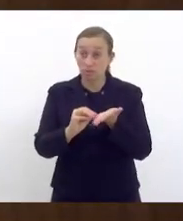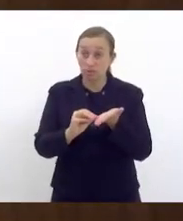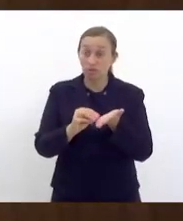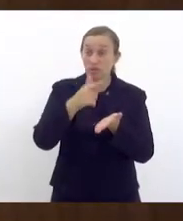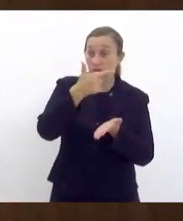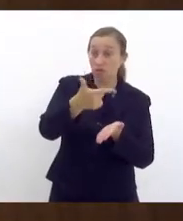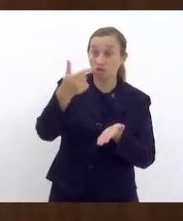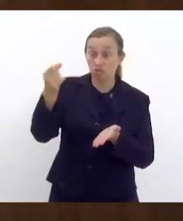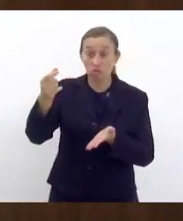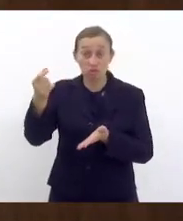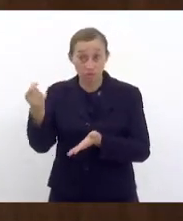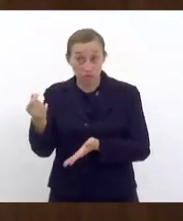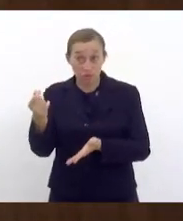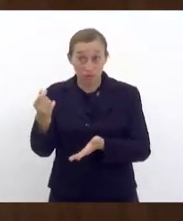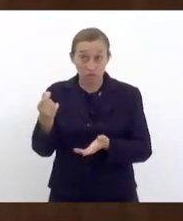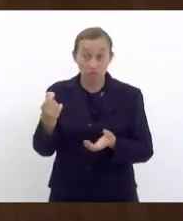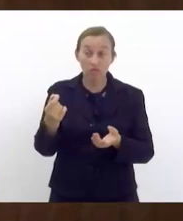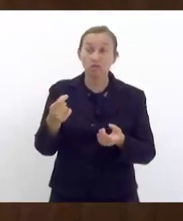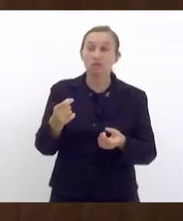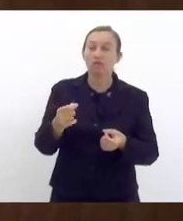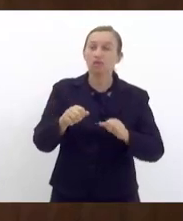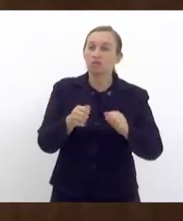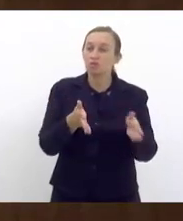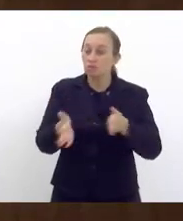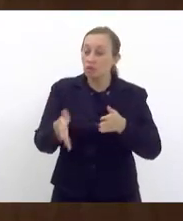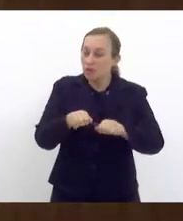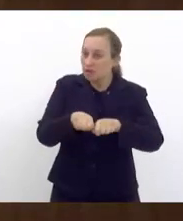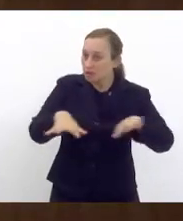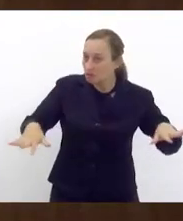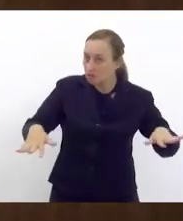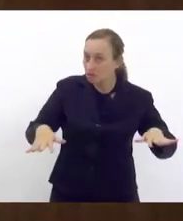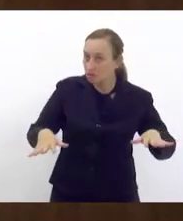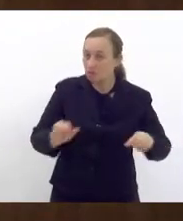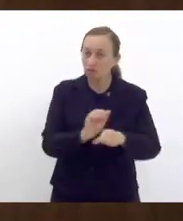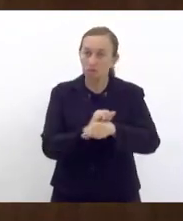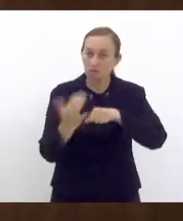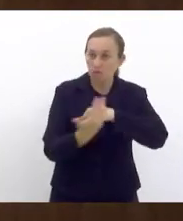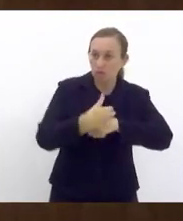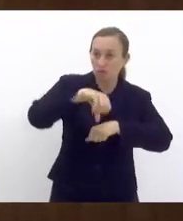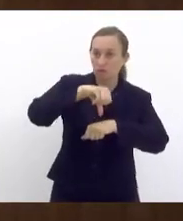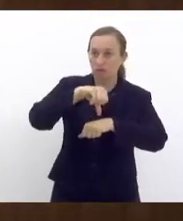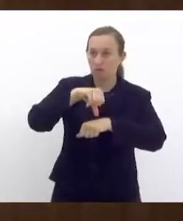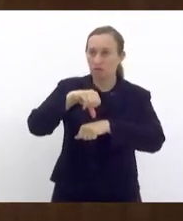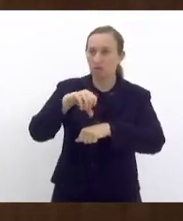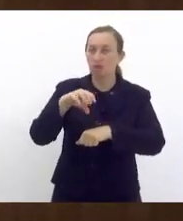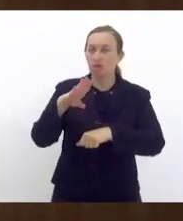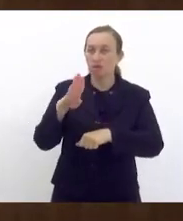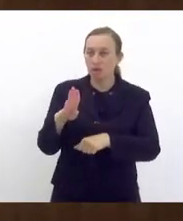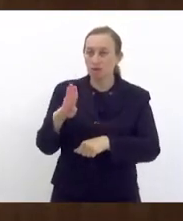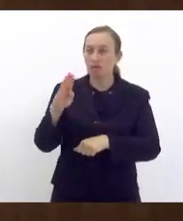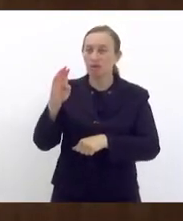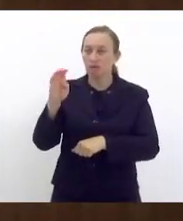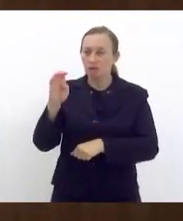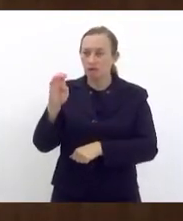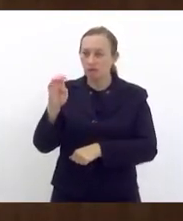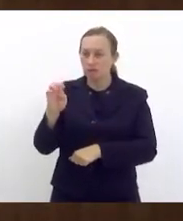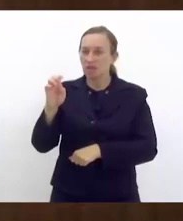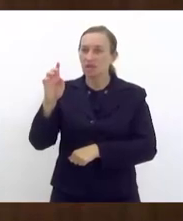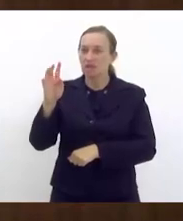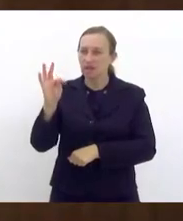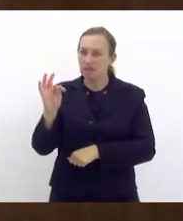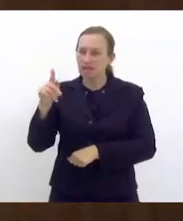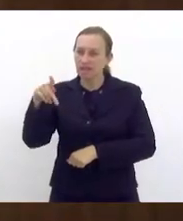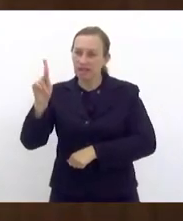2020, quando enfrentando uma pandemia de Covid-19, as big techs foram omissas,